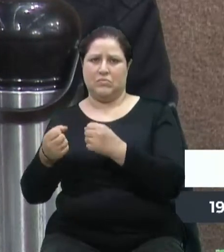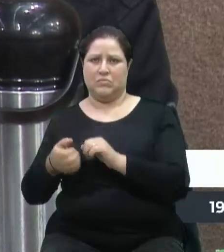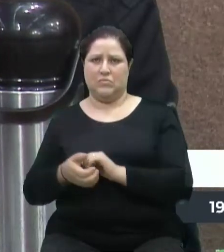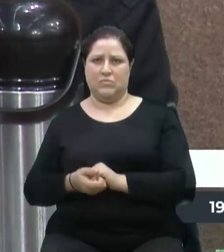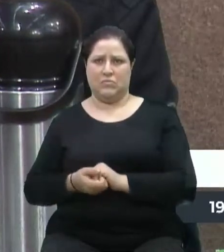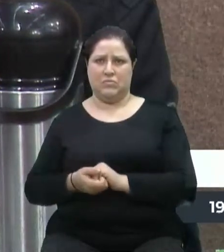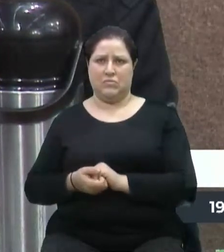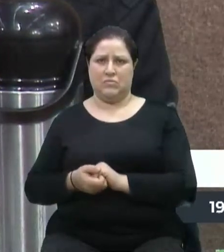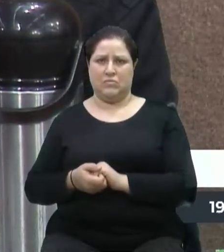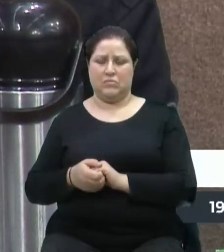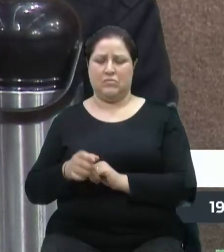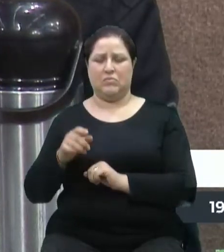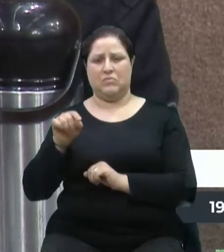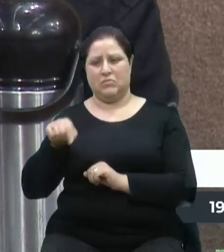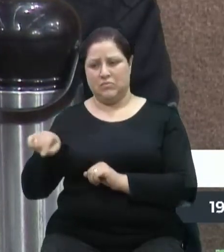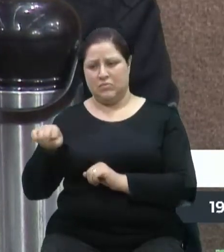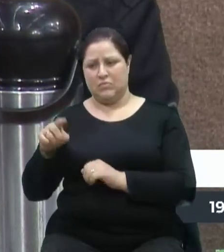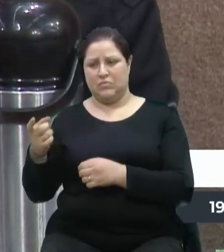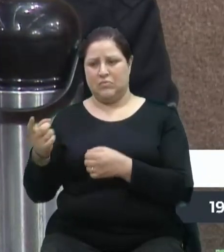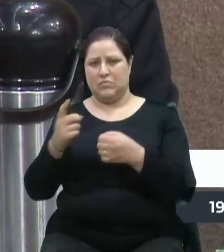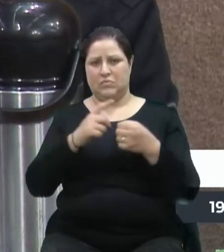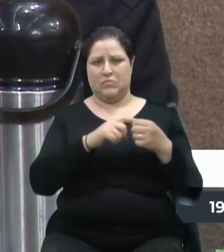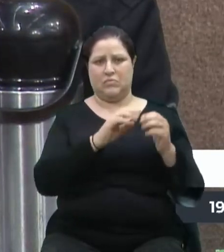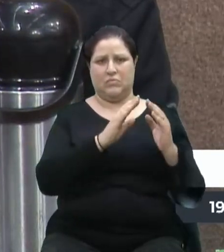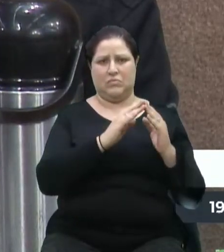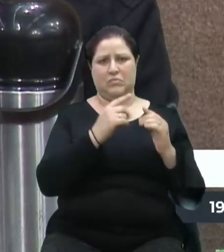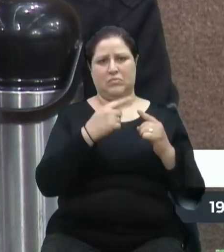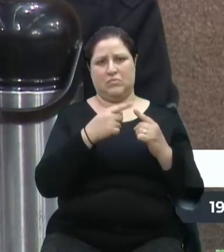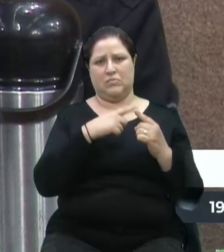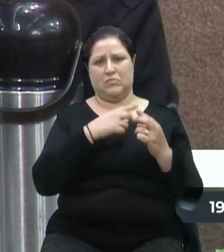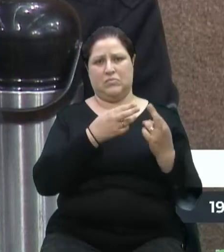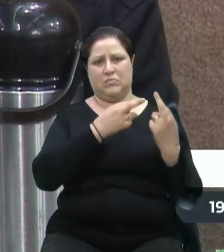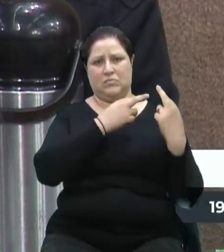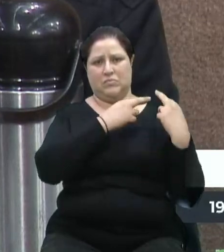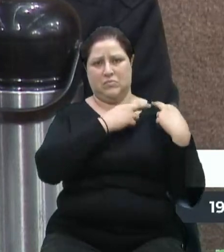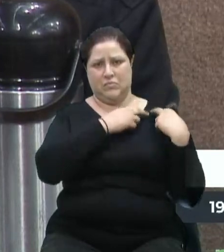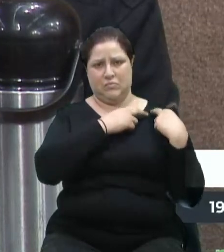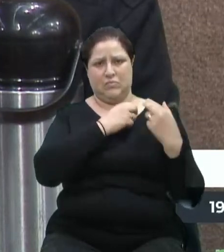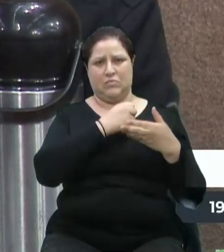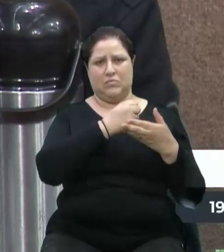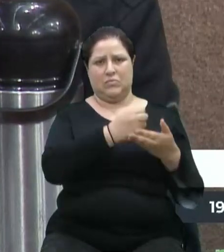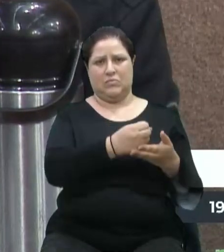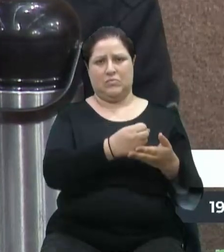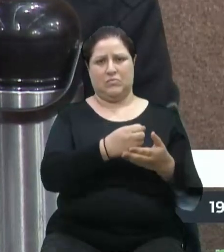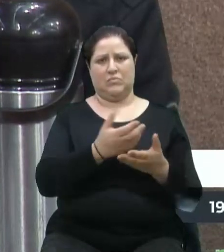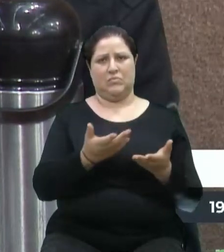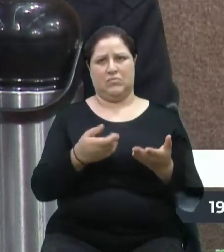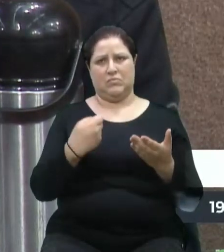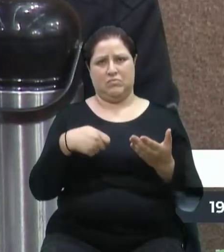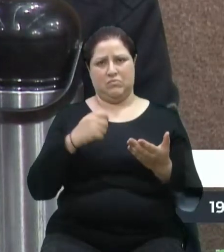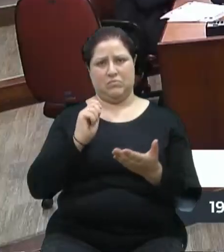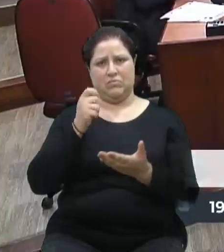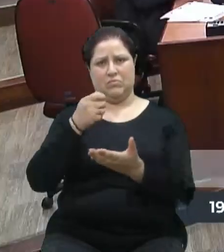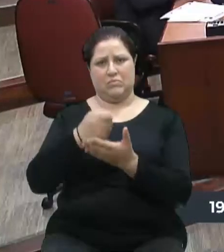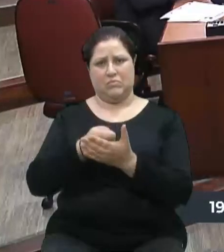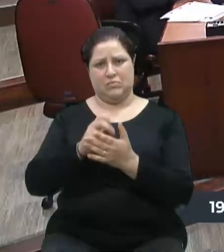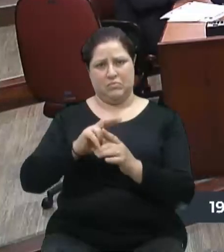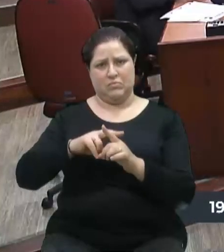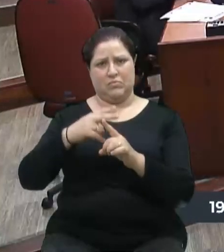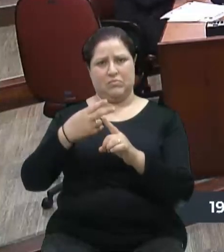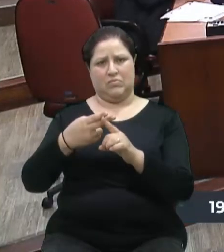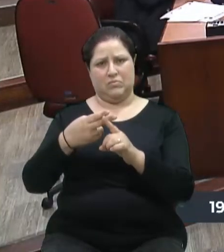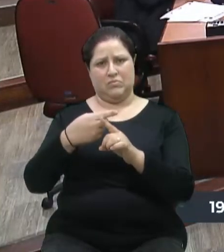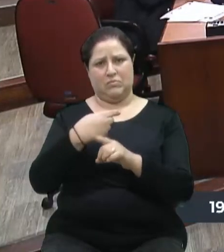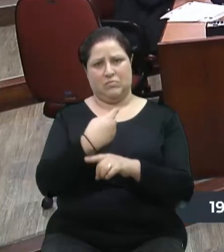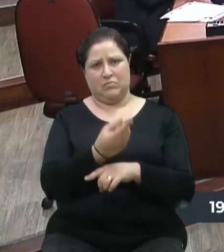Para levar aquele pessoal para casa, por quê? Porque ele tem o compromisso de levar. Então, teria que pagar mais uma viagem? Não,